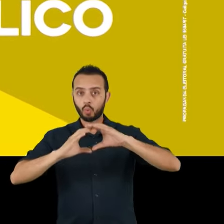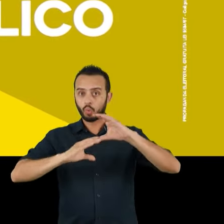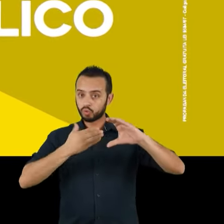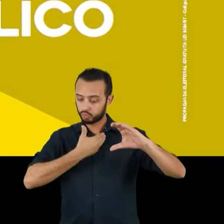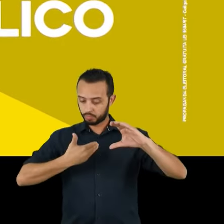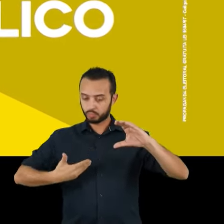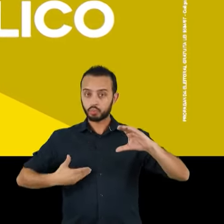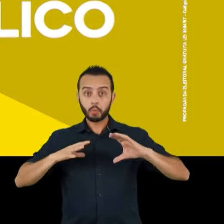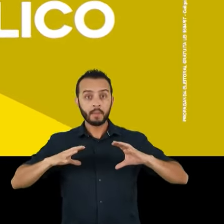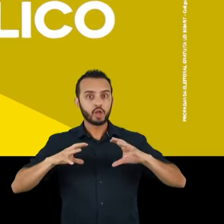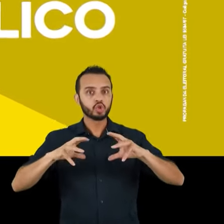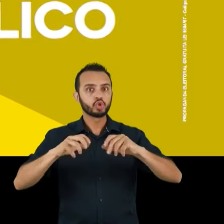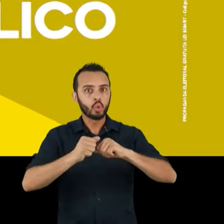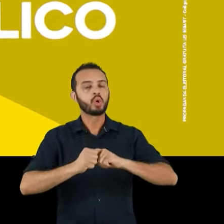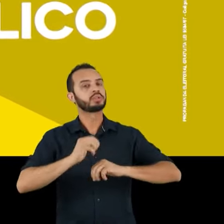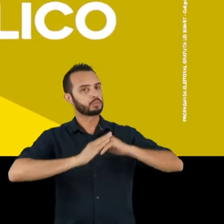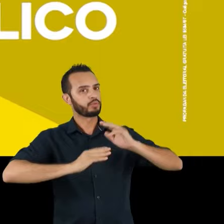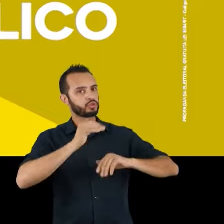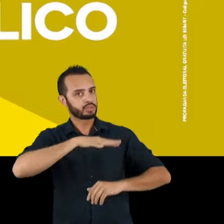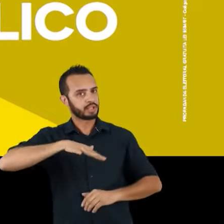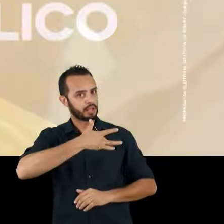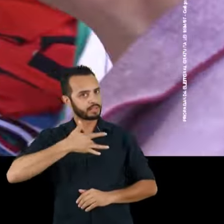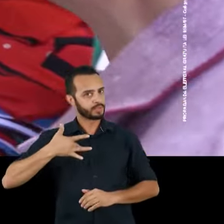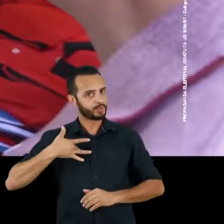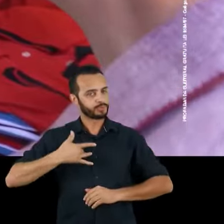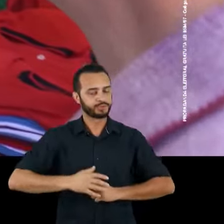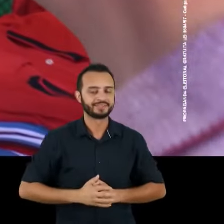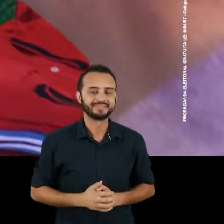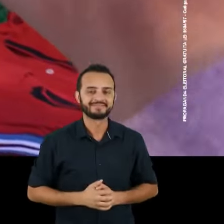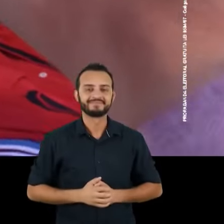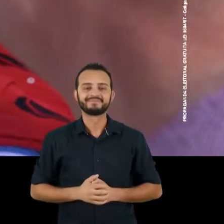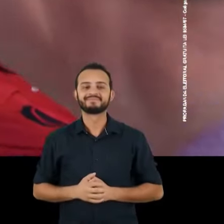público para todas as funções dentro da saúde.